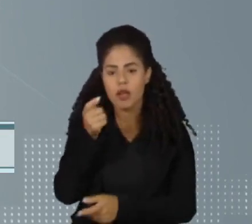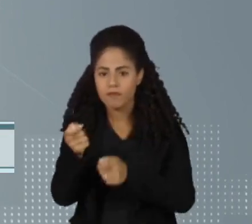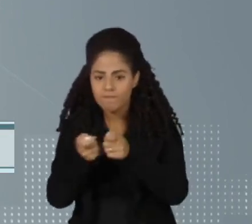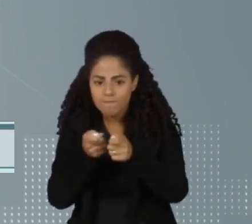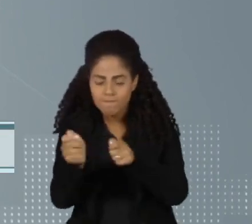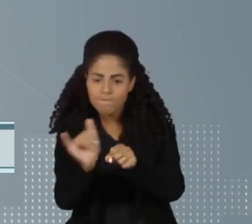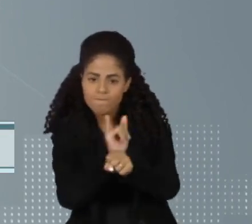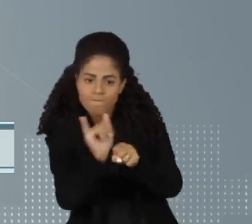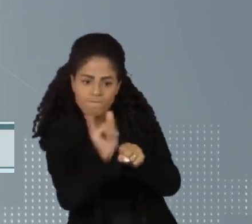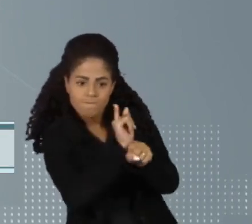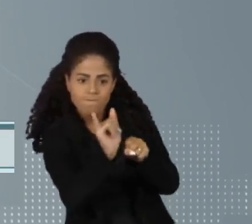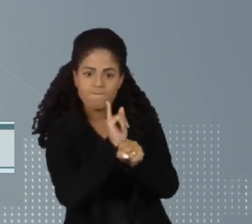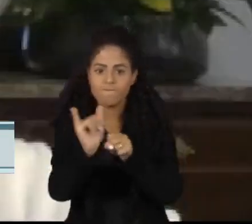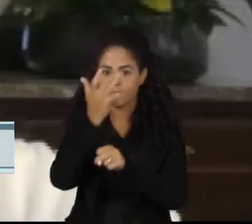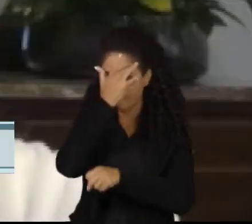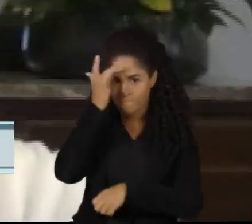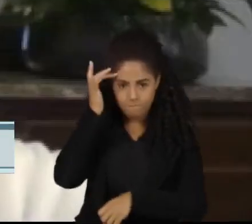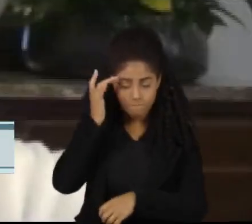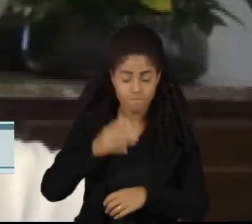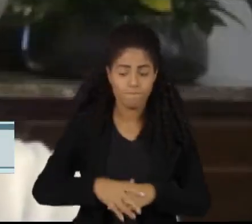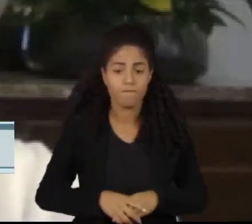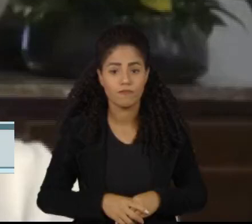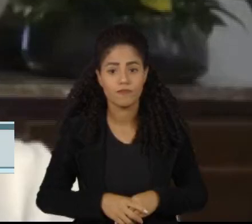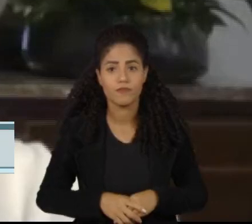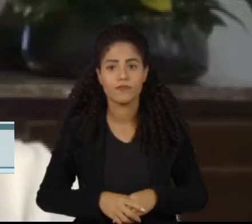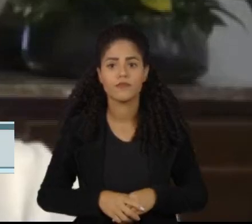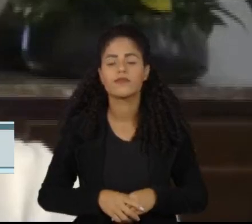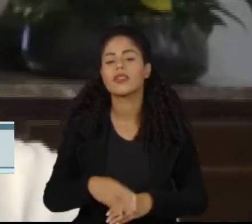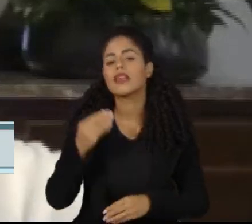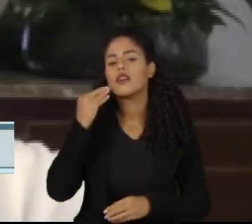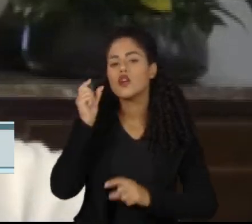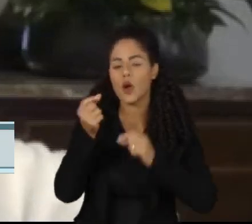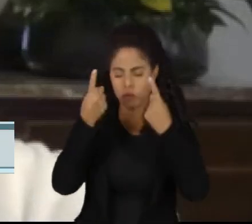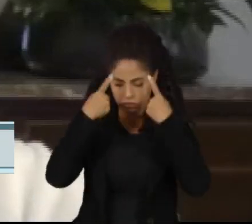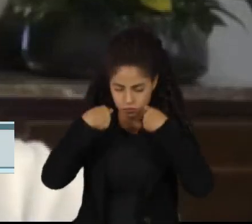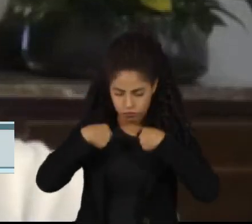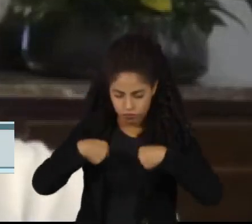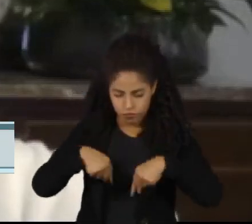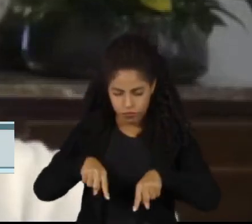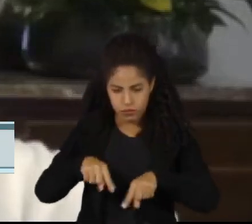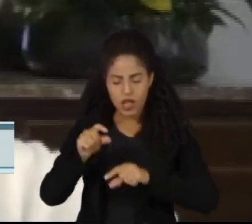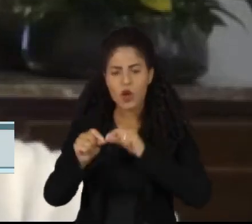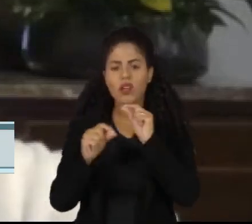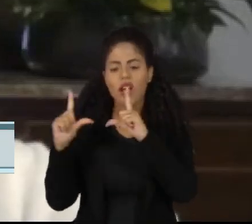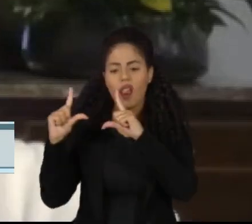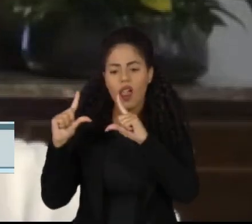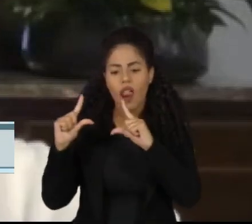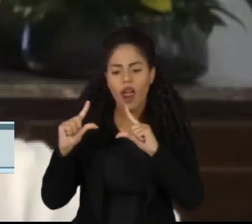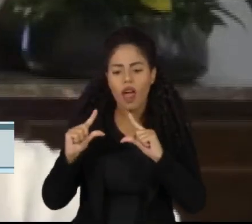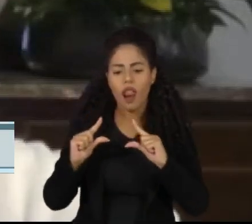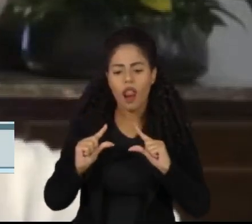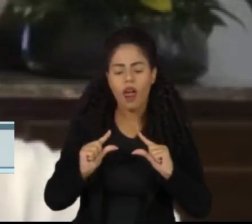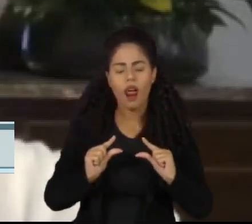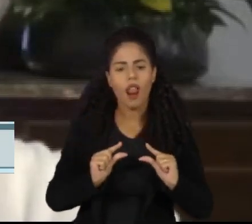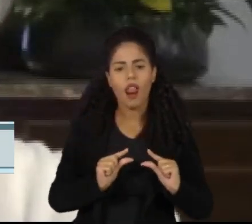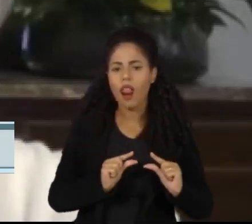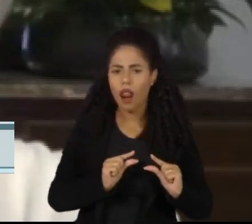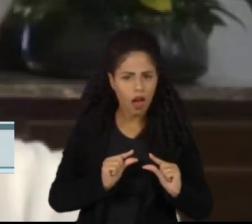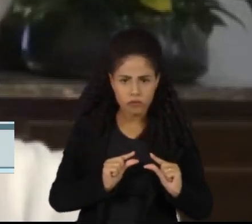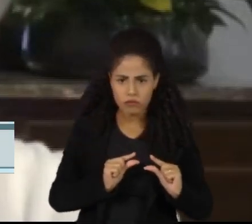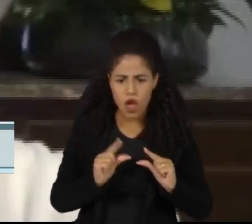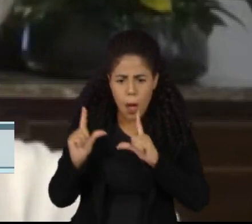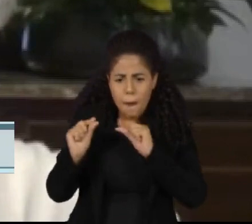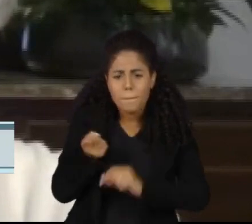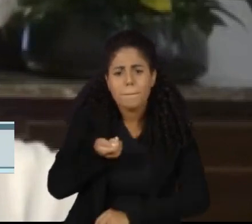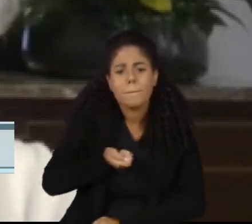redução da população mundial. Os efeitos normalmente são muito menores, mil vezes